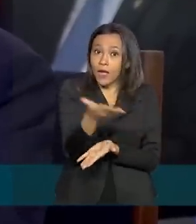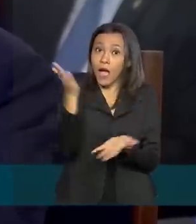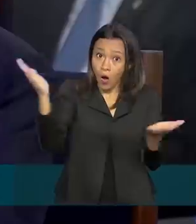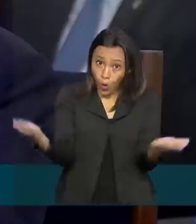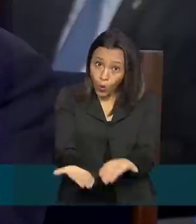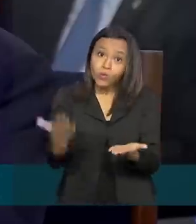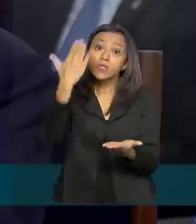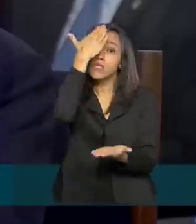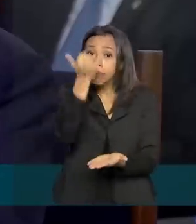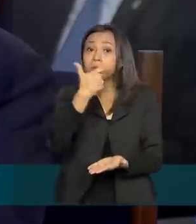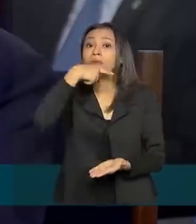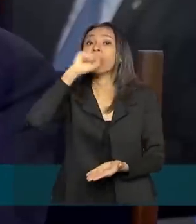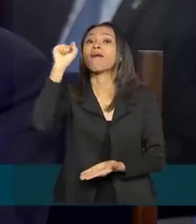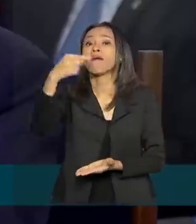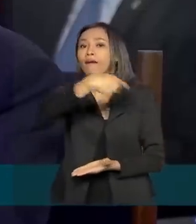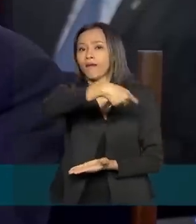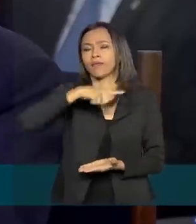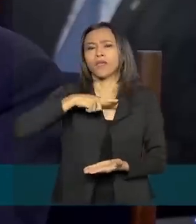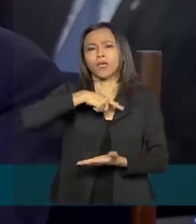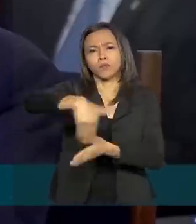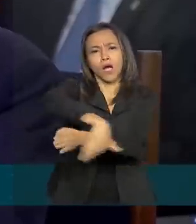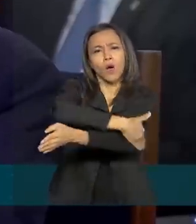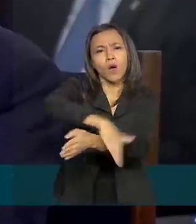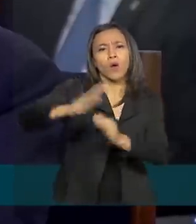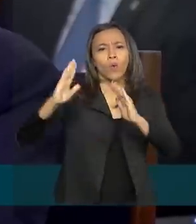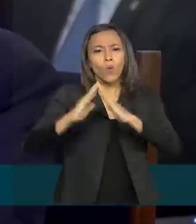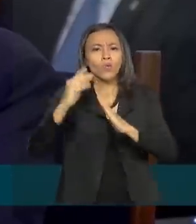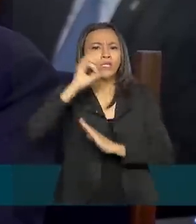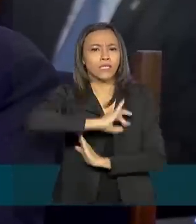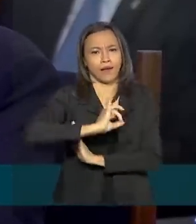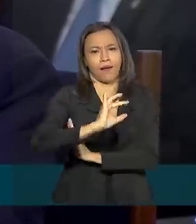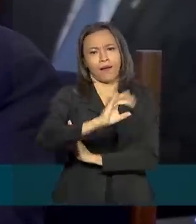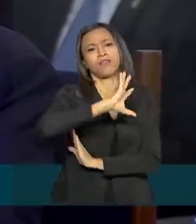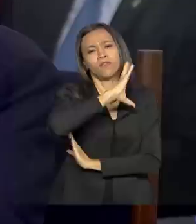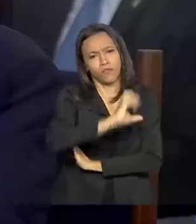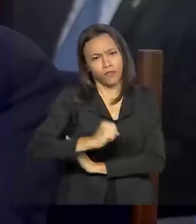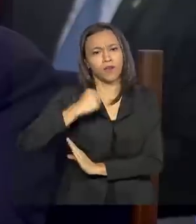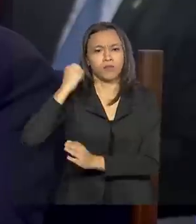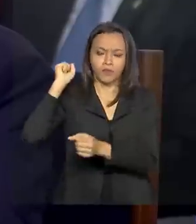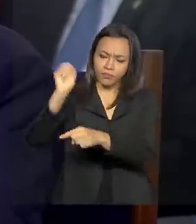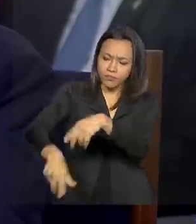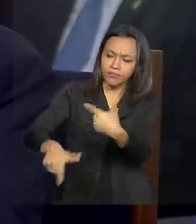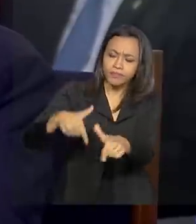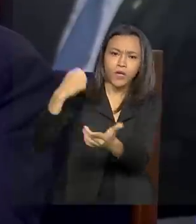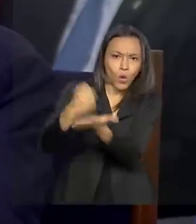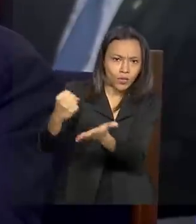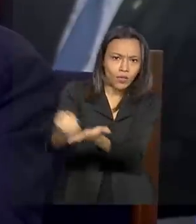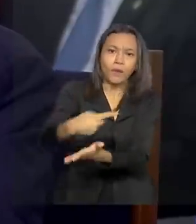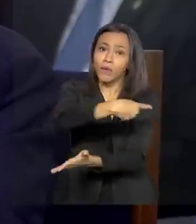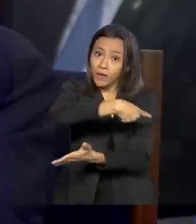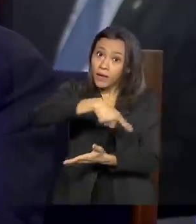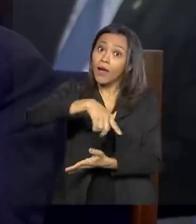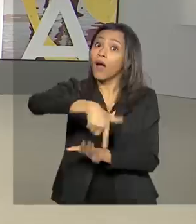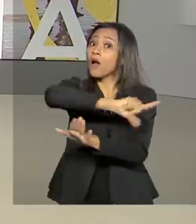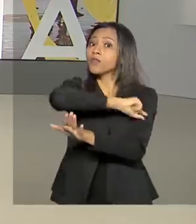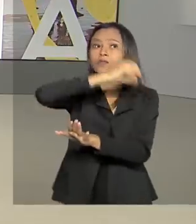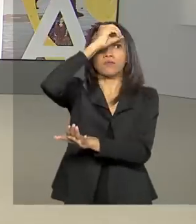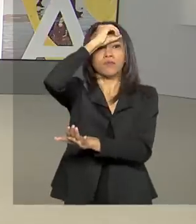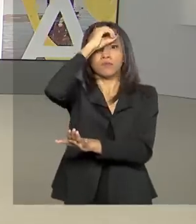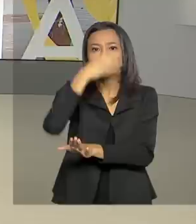digitalizamos e temos o endereço de cada um. E nós vamos formalizar esse pessoal todo, porque eles são brasileiros como todo mundo e eles eram invisíveis.